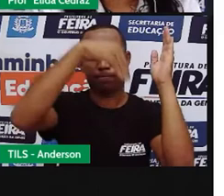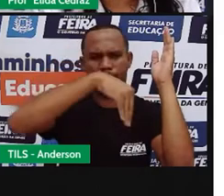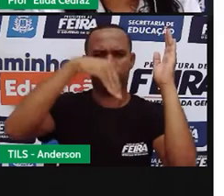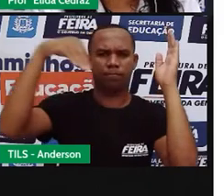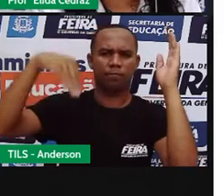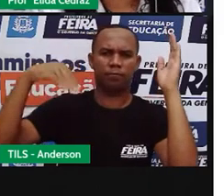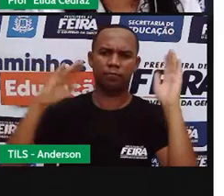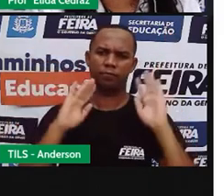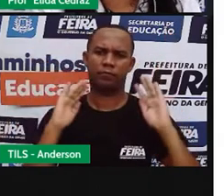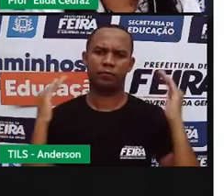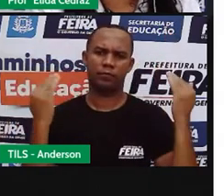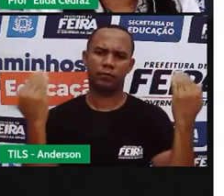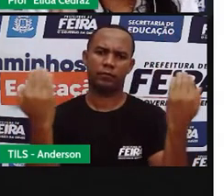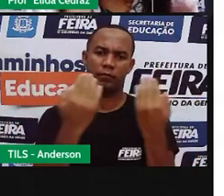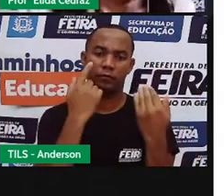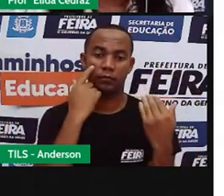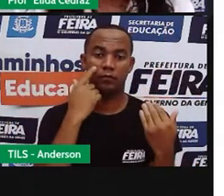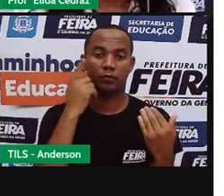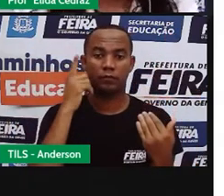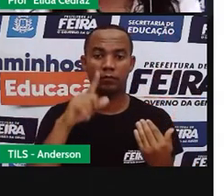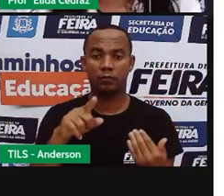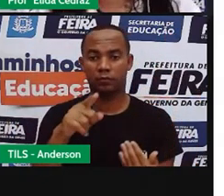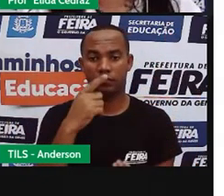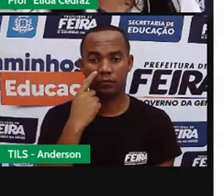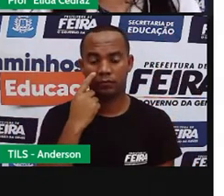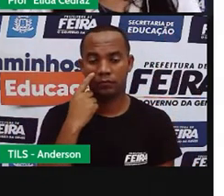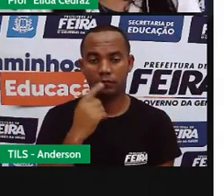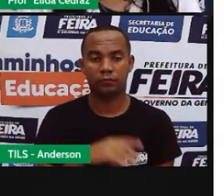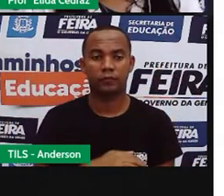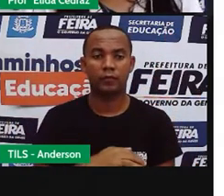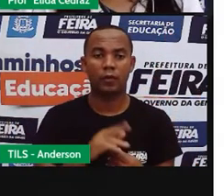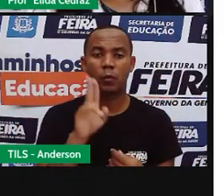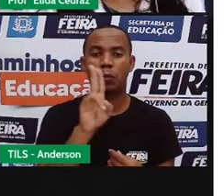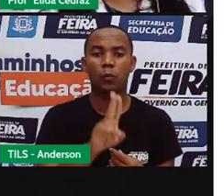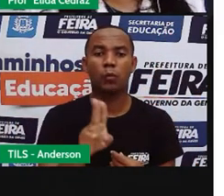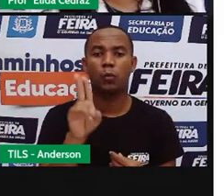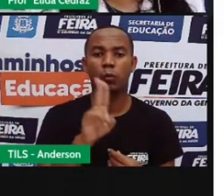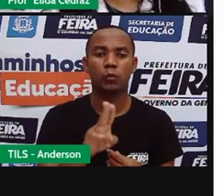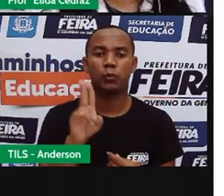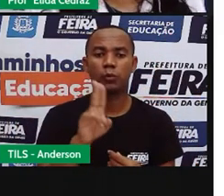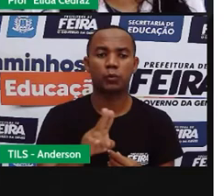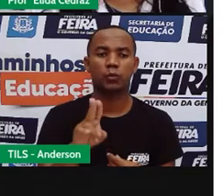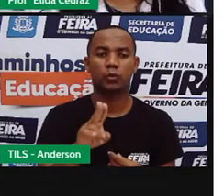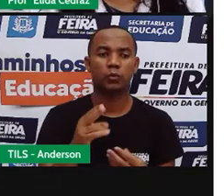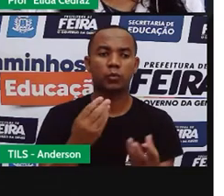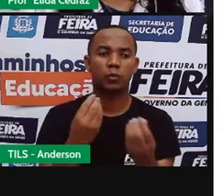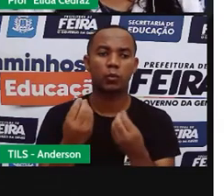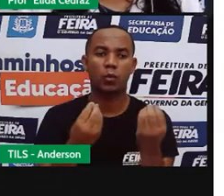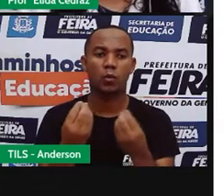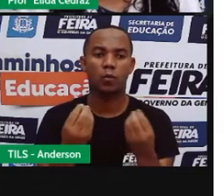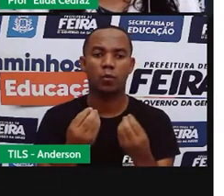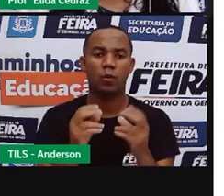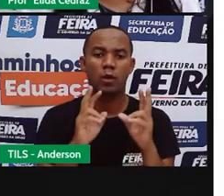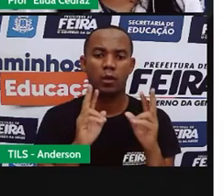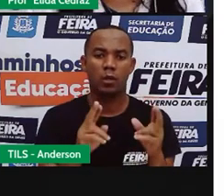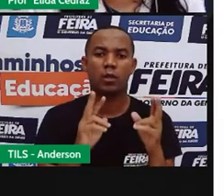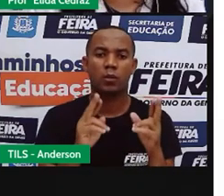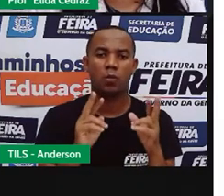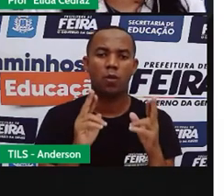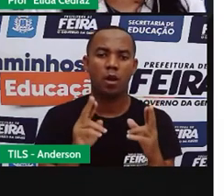e apenas madeira. Os materiais utilizados pelos três papinhos são os mesmos